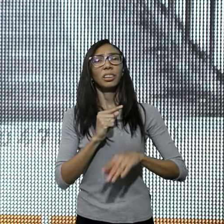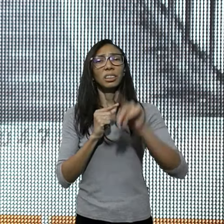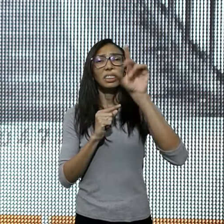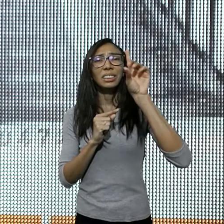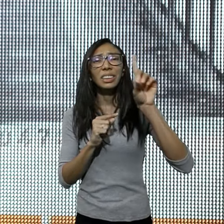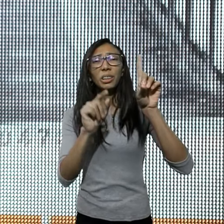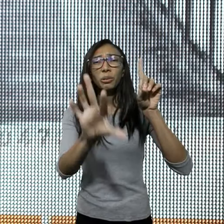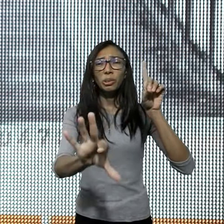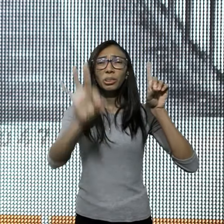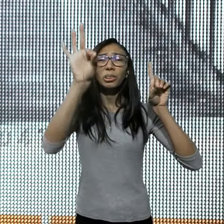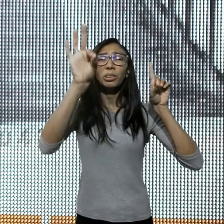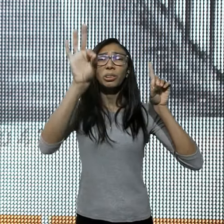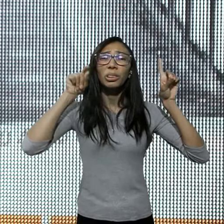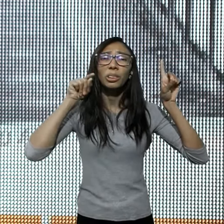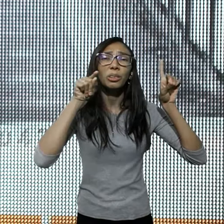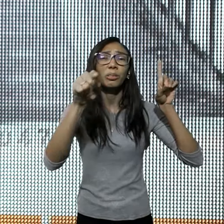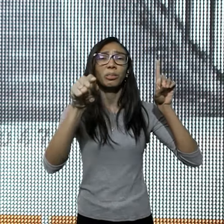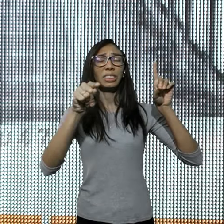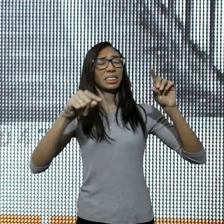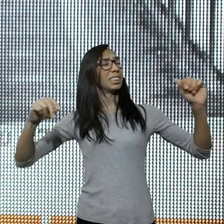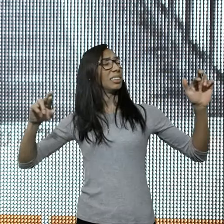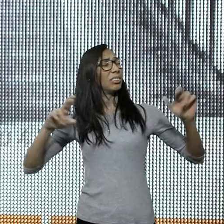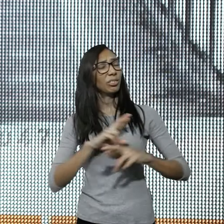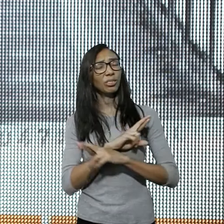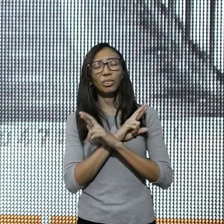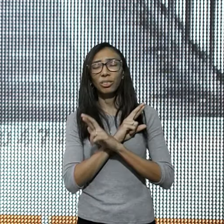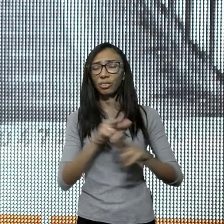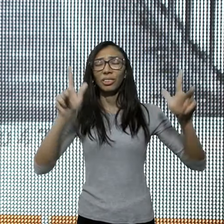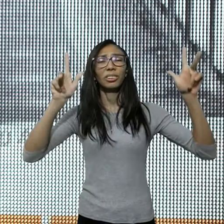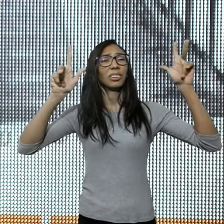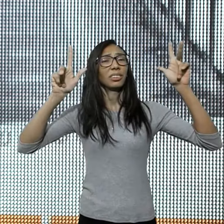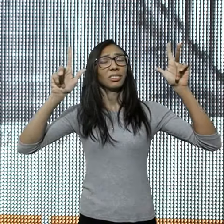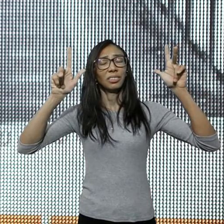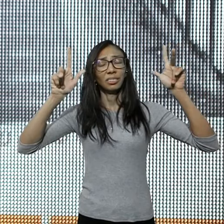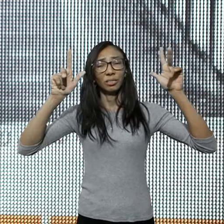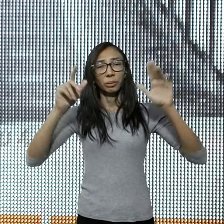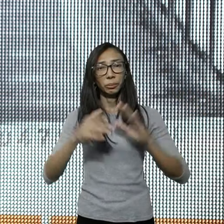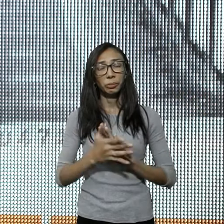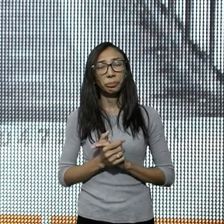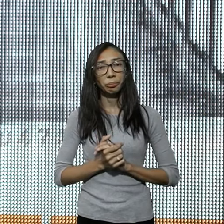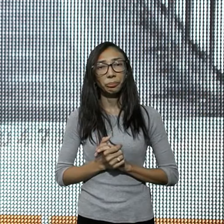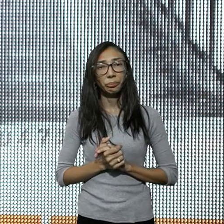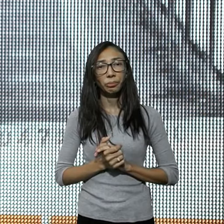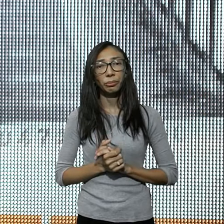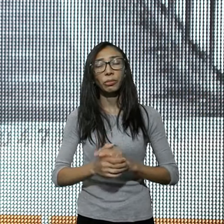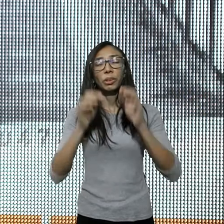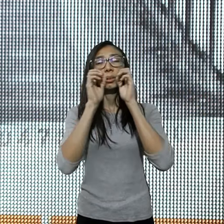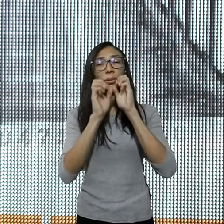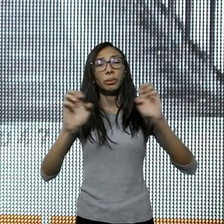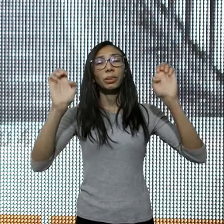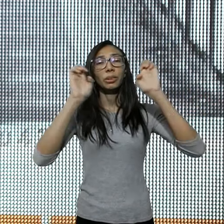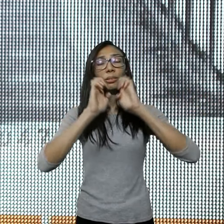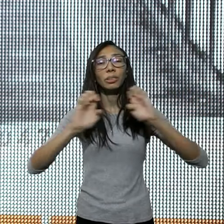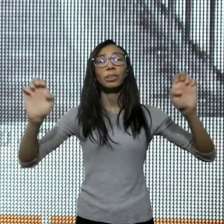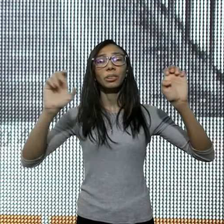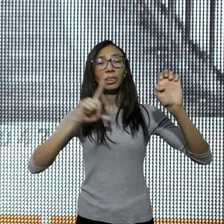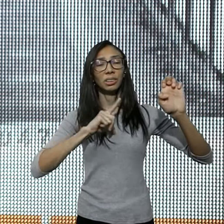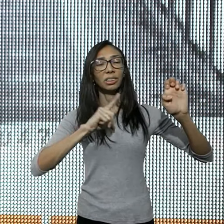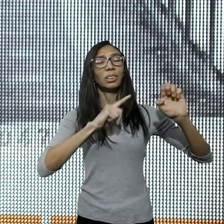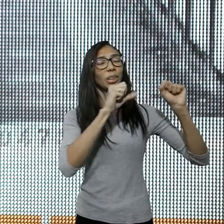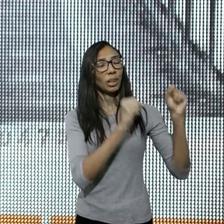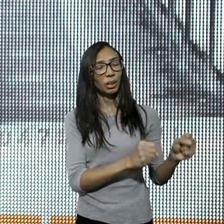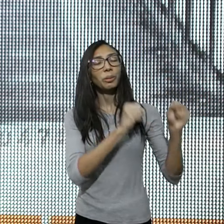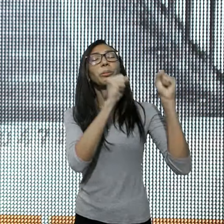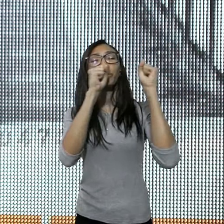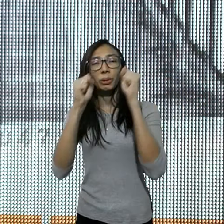não te chamou, para estar, numa multidão, que vai remando, em uma direção, ei, o Evangelho, é poder de